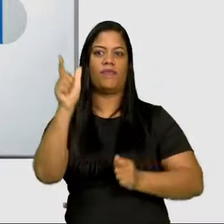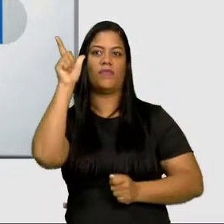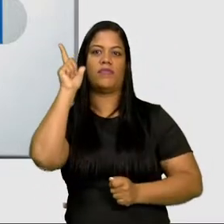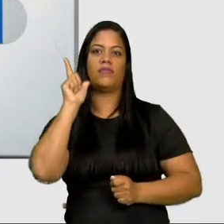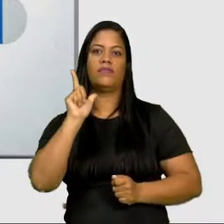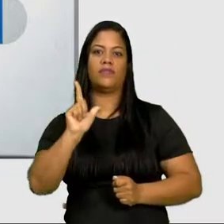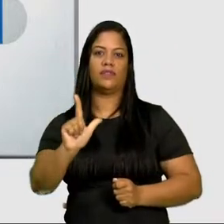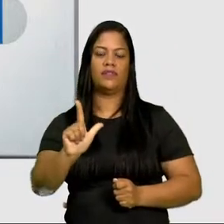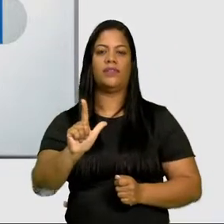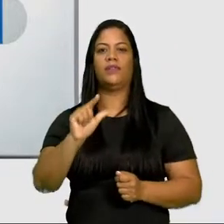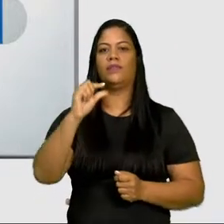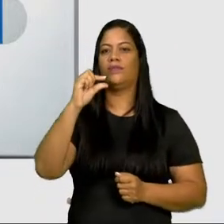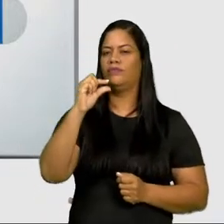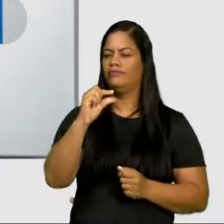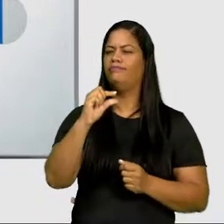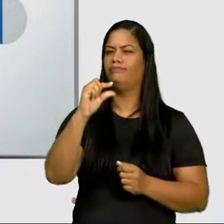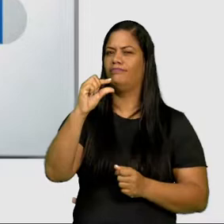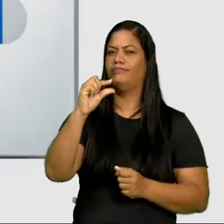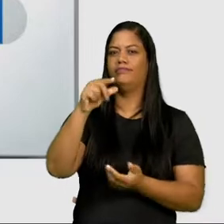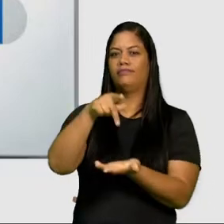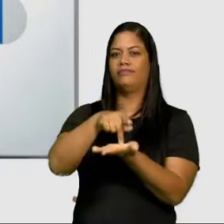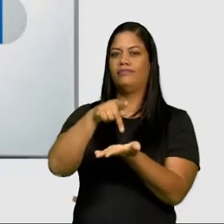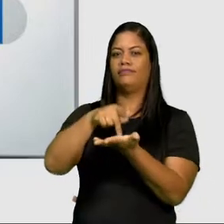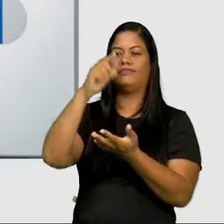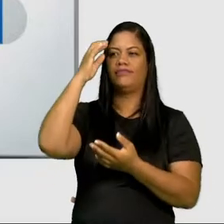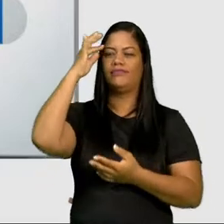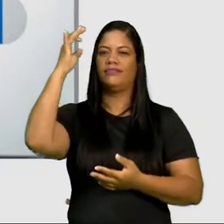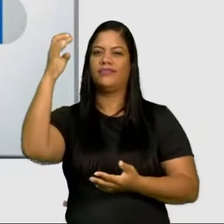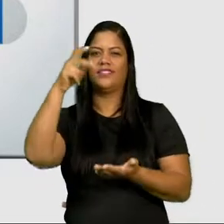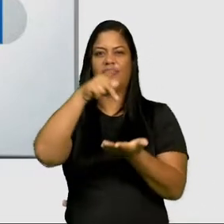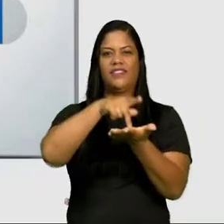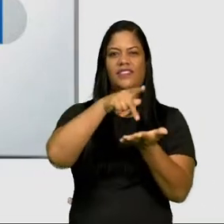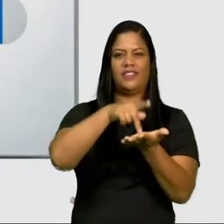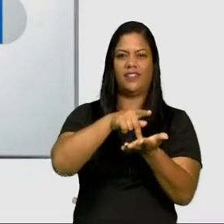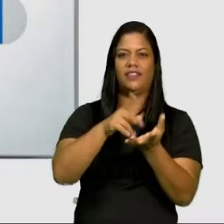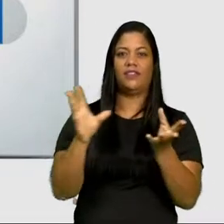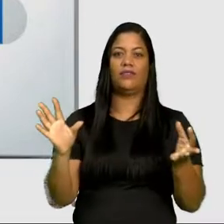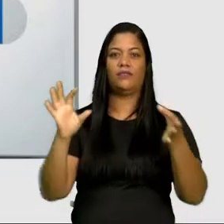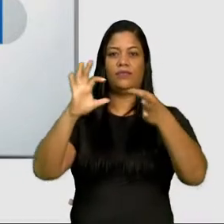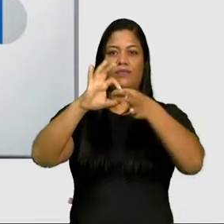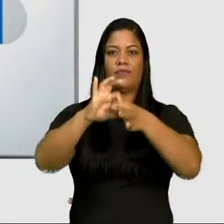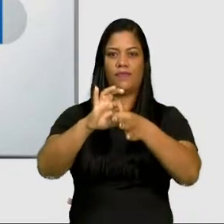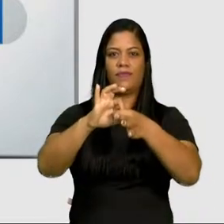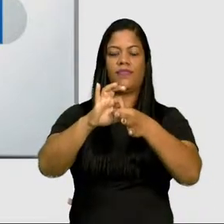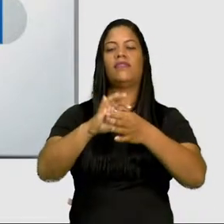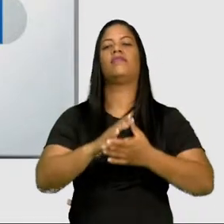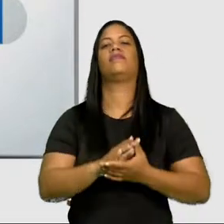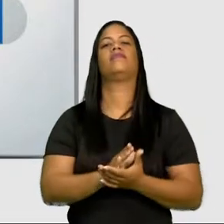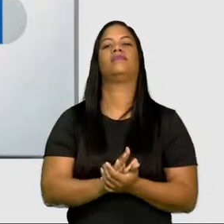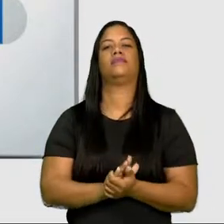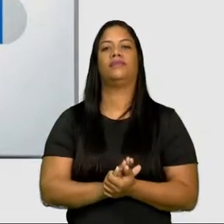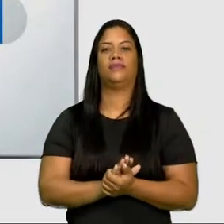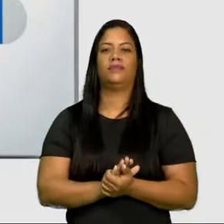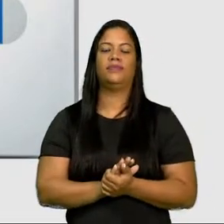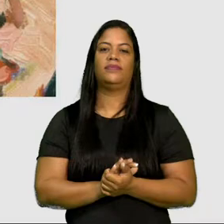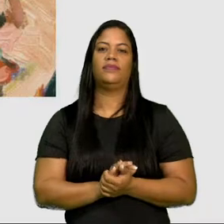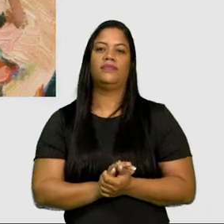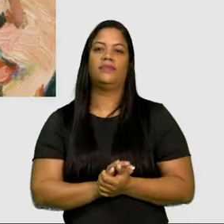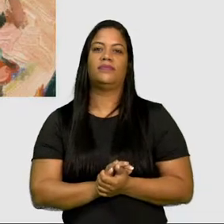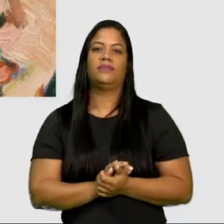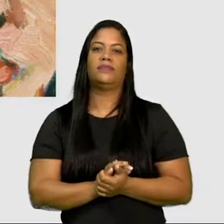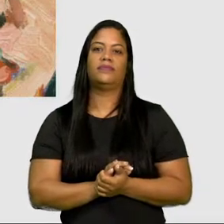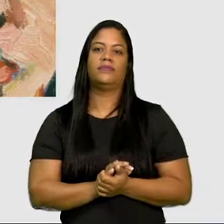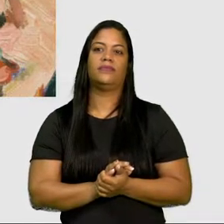colocar um pouco de sua realidade junto com a imaginação, juntando um pouco, ó, de figuras geométricas com criação.